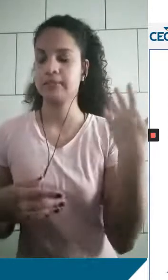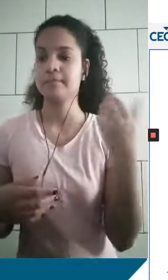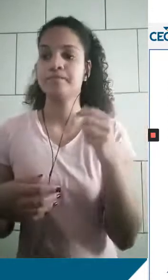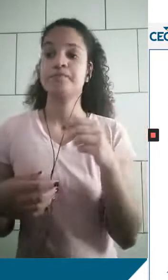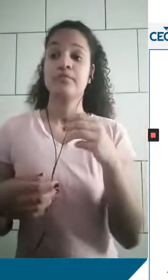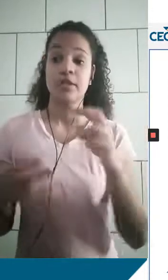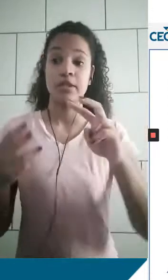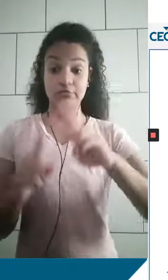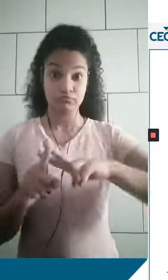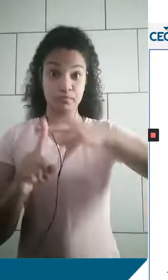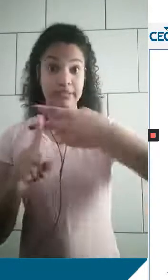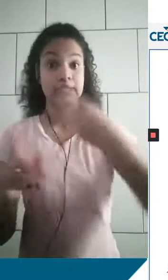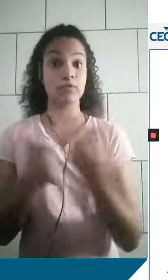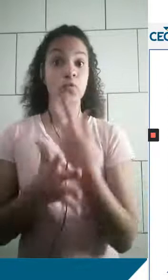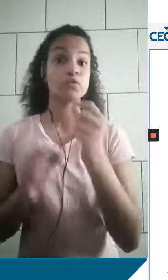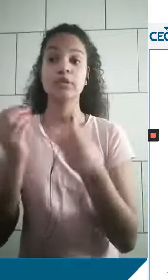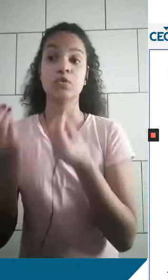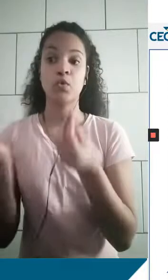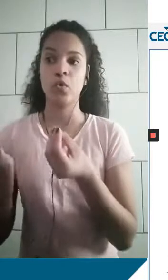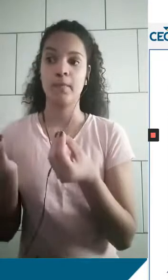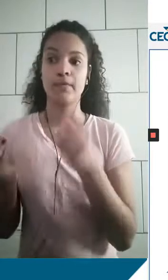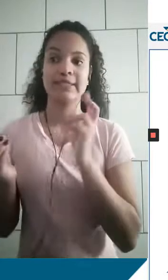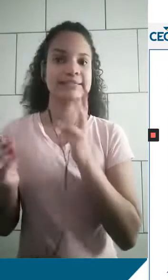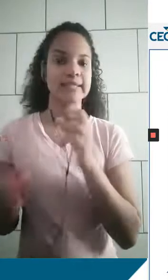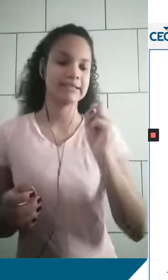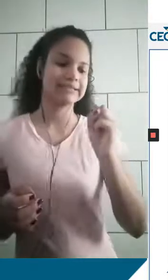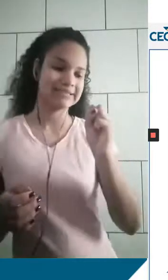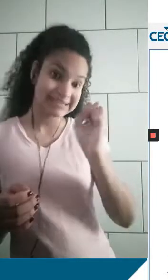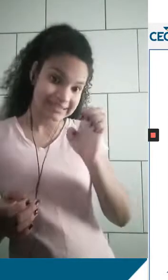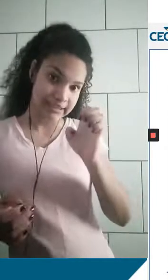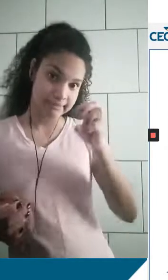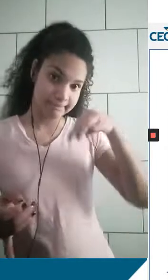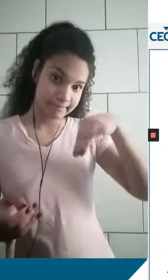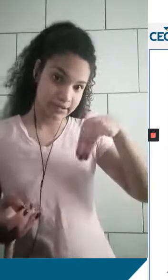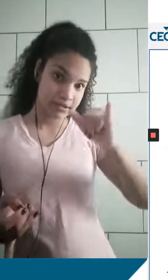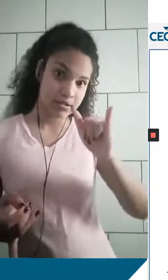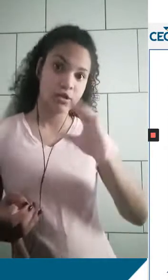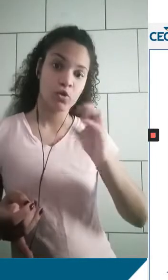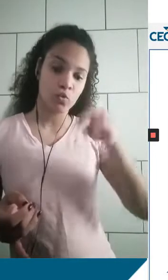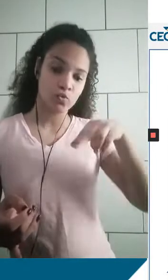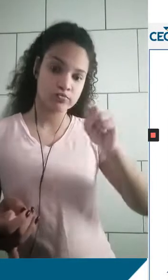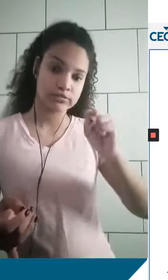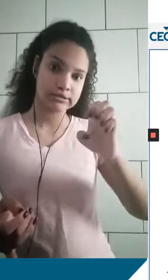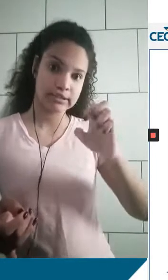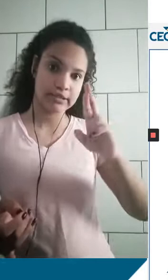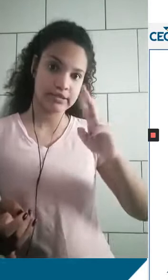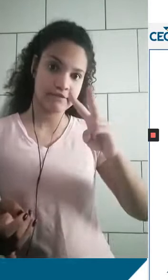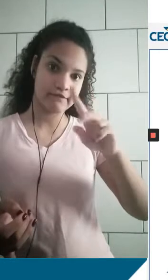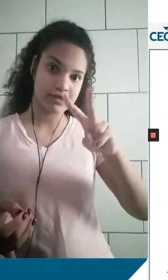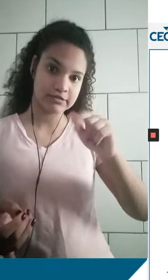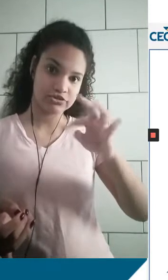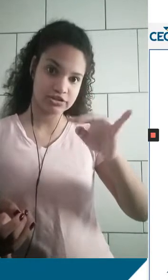passada. E a duplicação do DNA, importante, é semiconservativa. Por quê? Nós temos